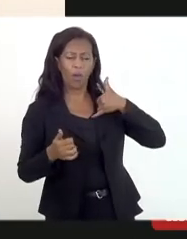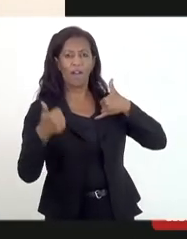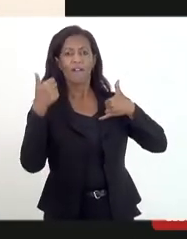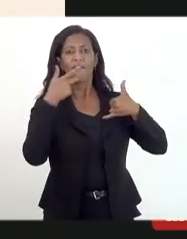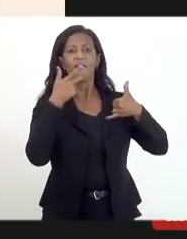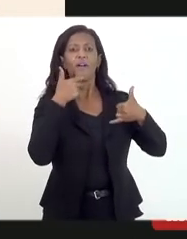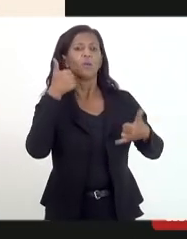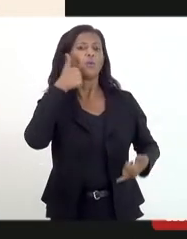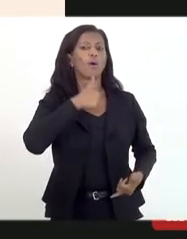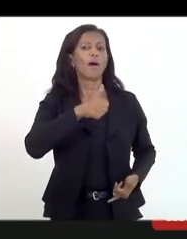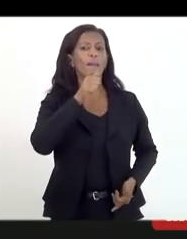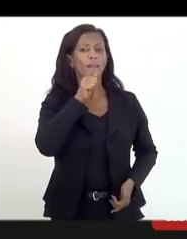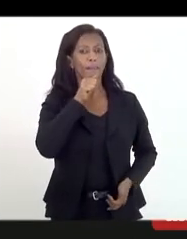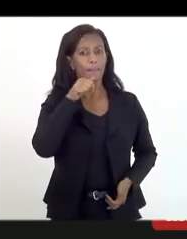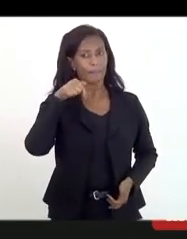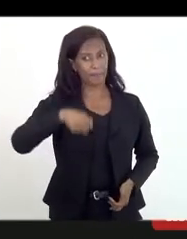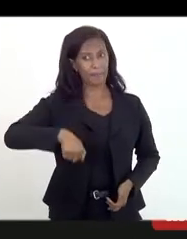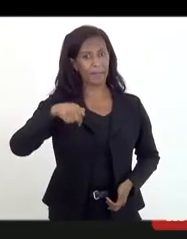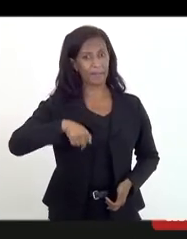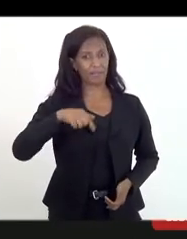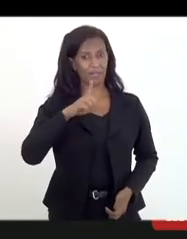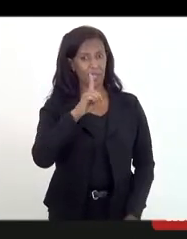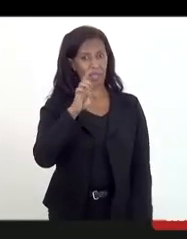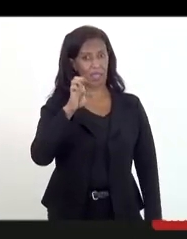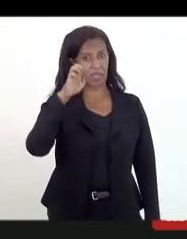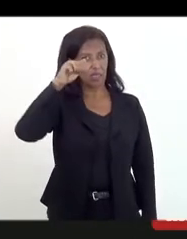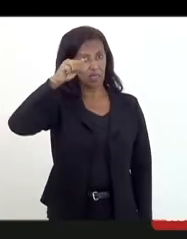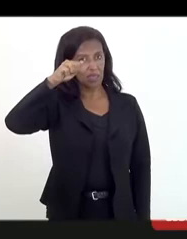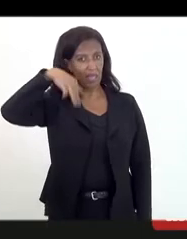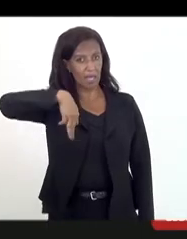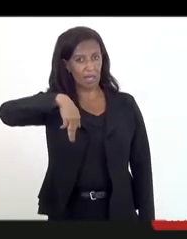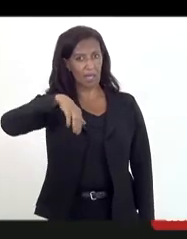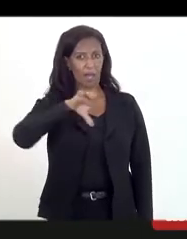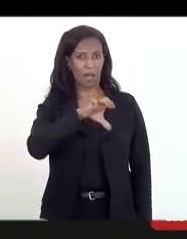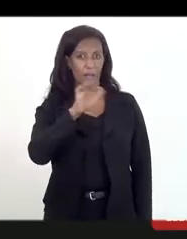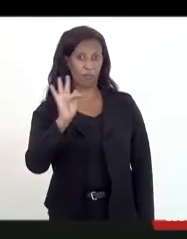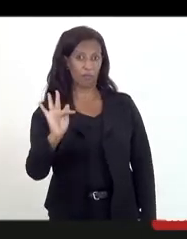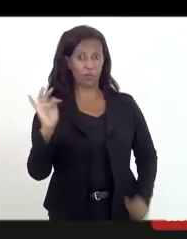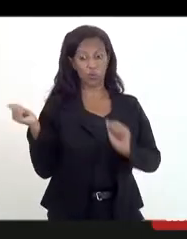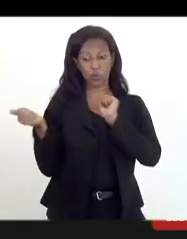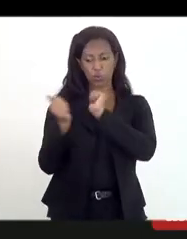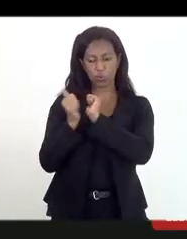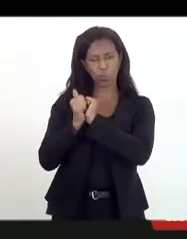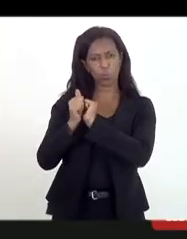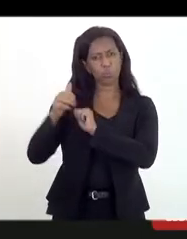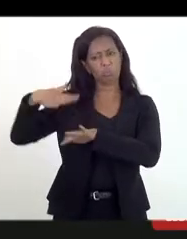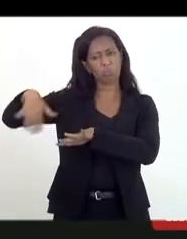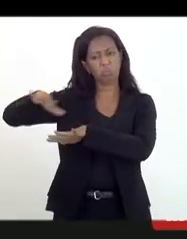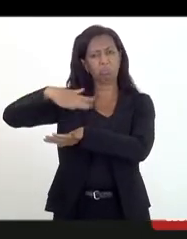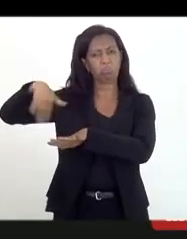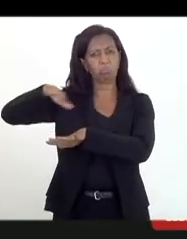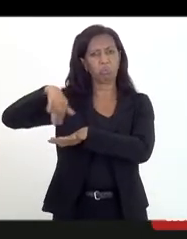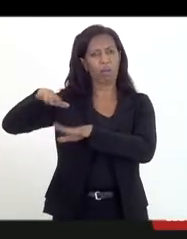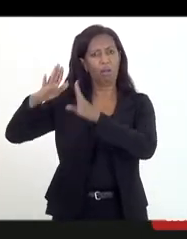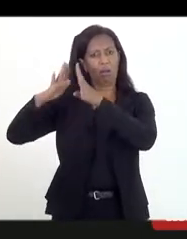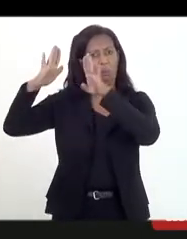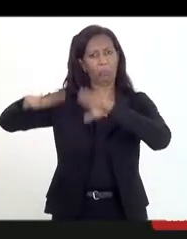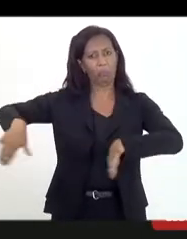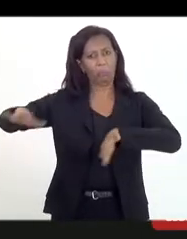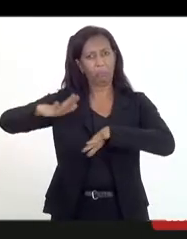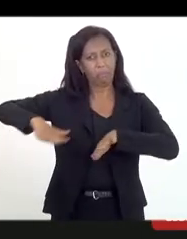ela estaria aqui no plantão da Deia de Cabo Frio juntamente com os companheiros do terreiro